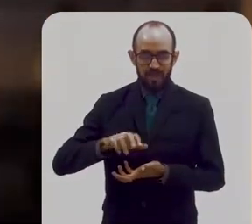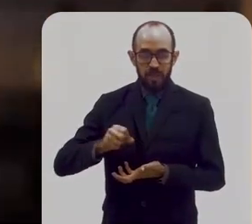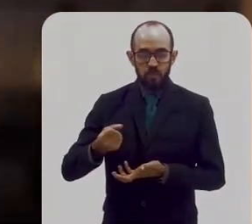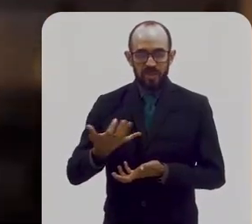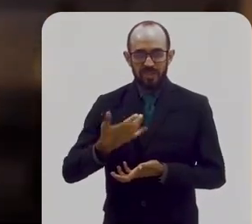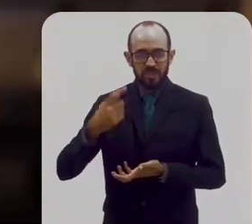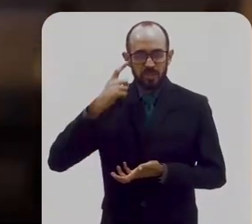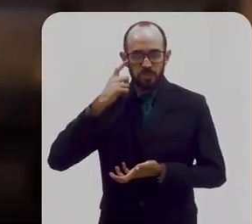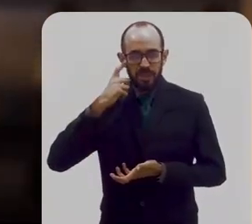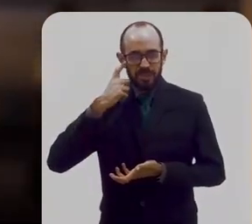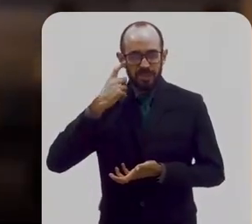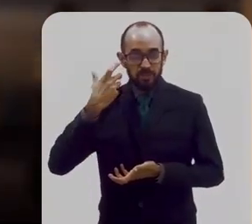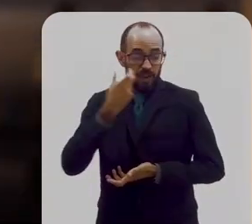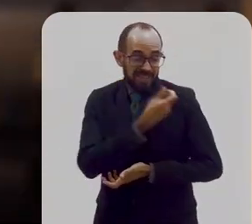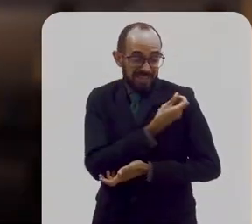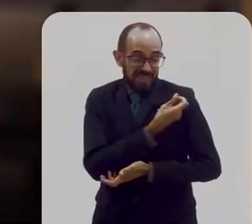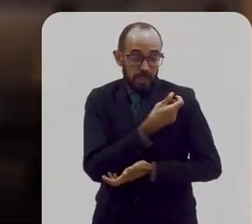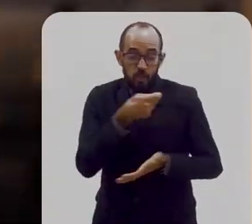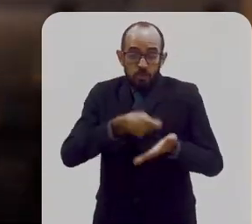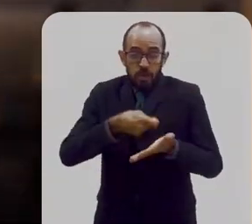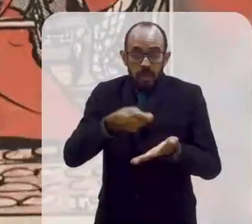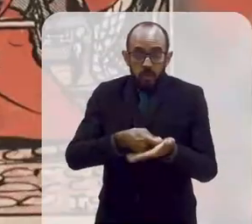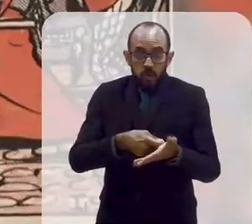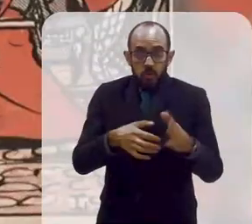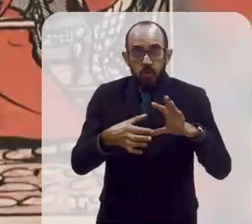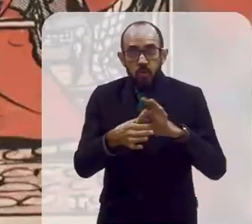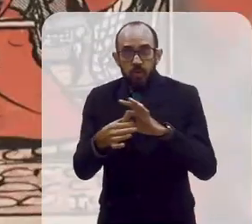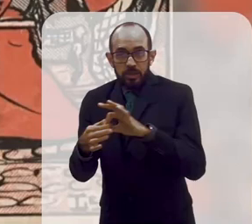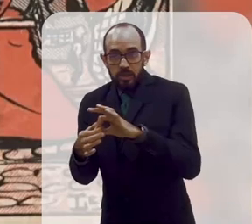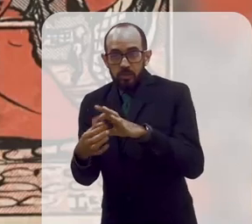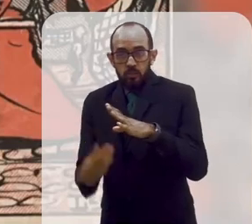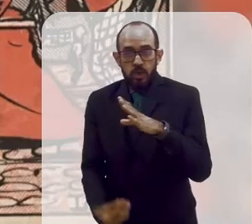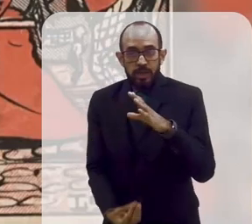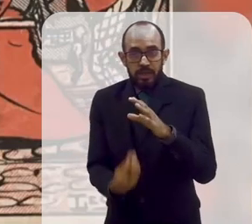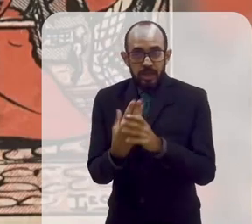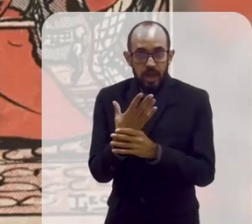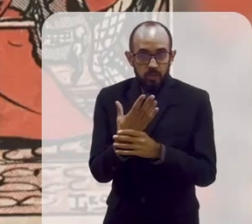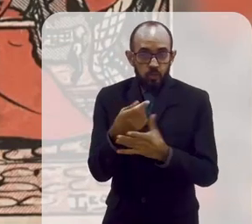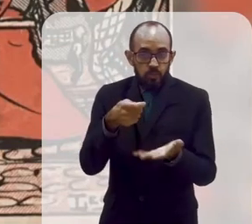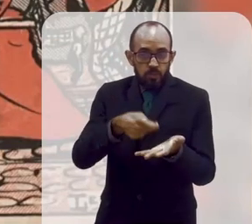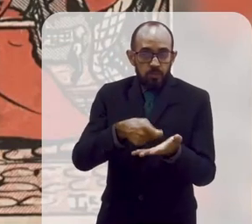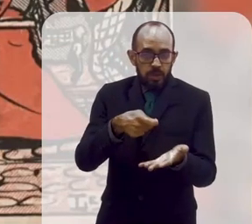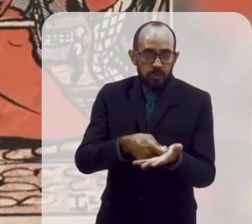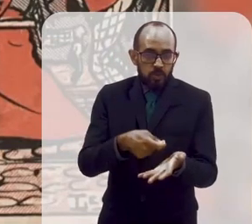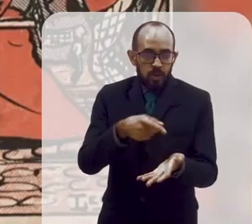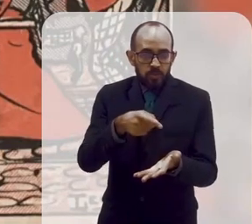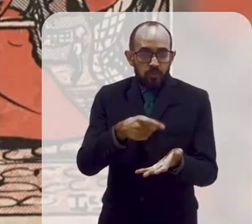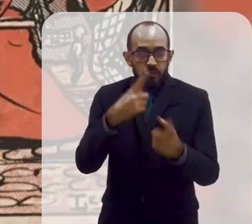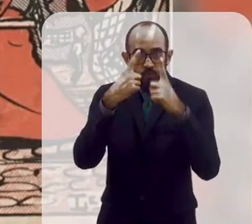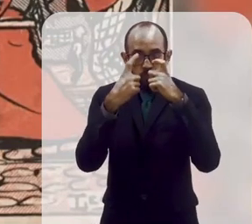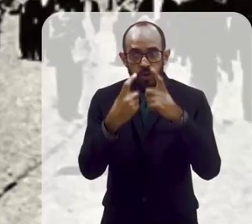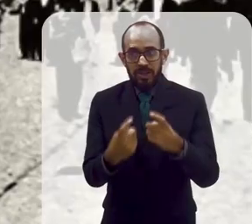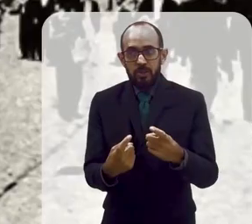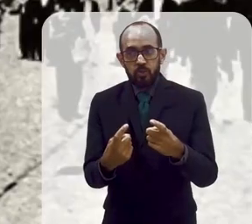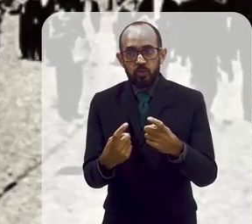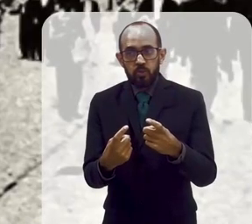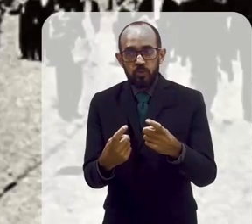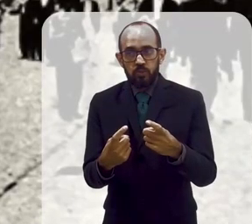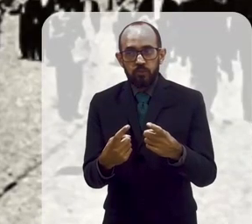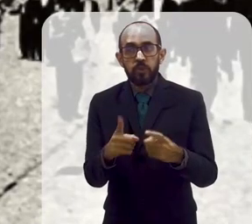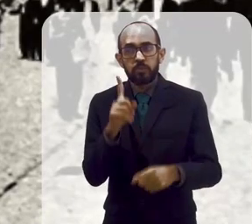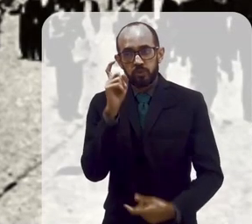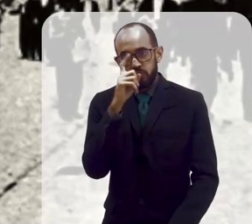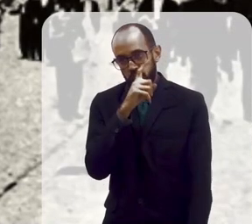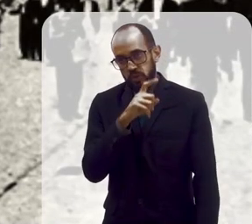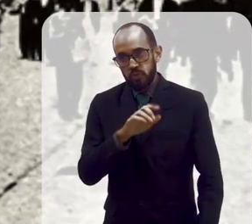pensa na ideia de vacina obrigatória, o contexto no qual ela foi colocada como obrigatória foi muito violento, foi muito